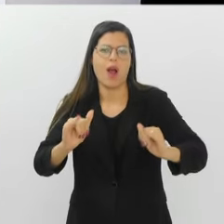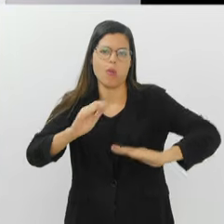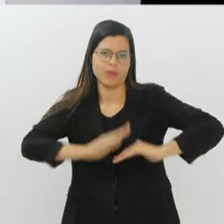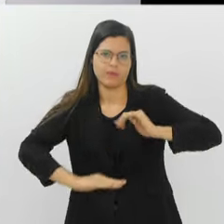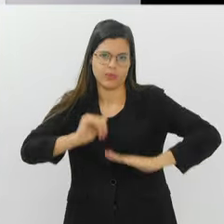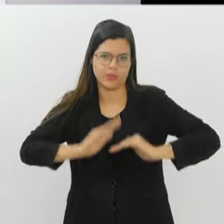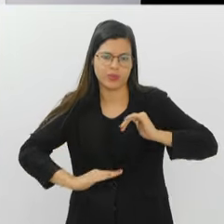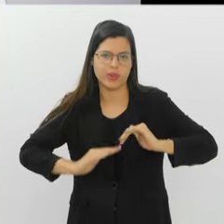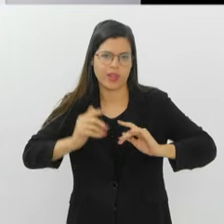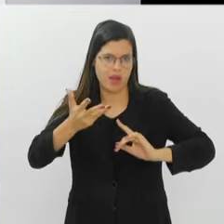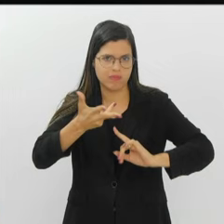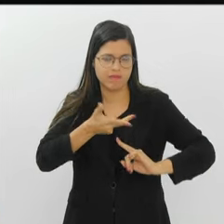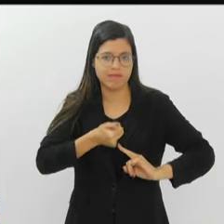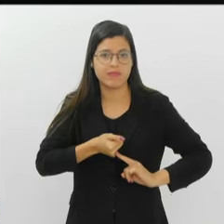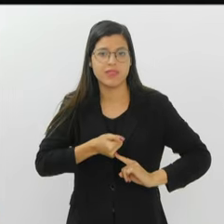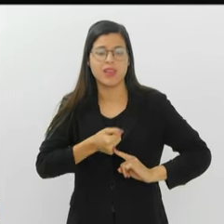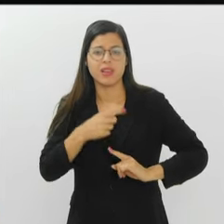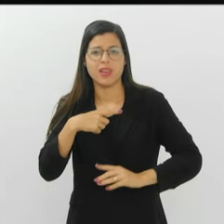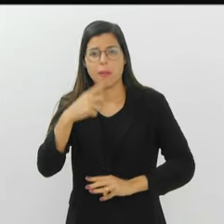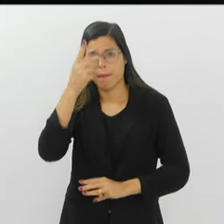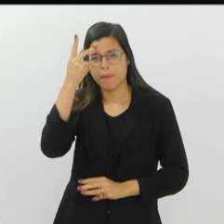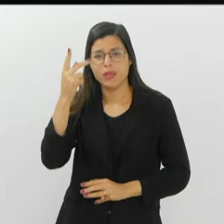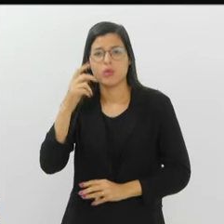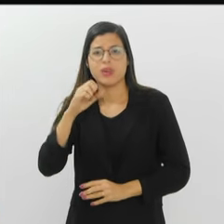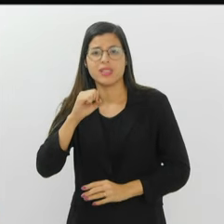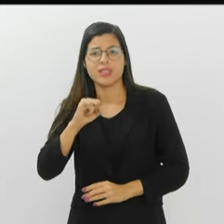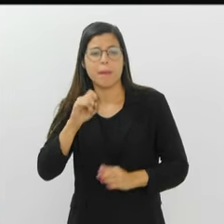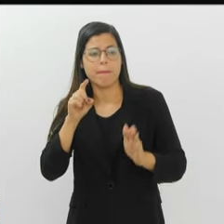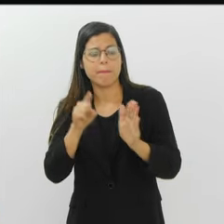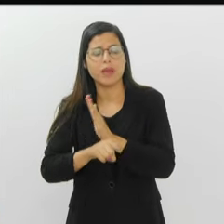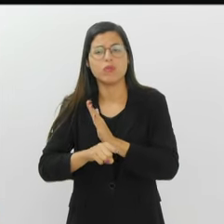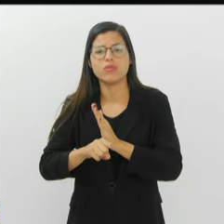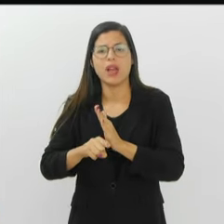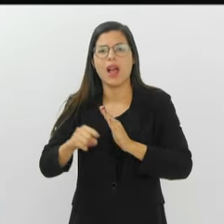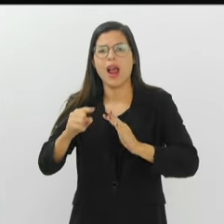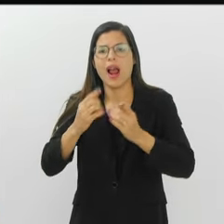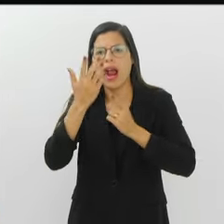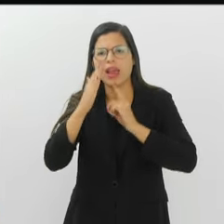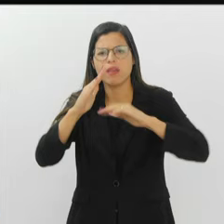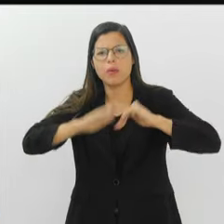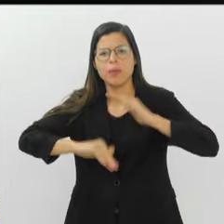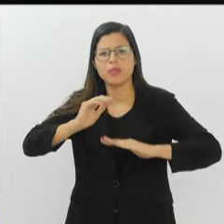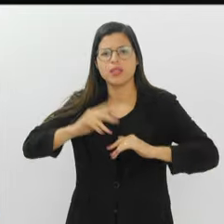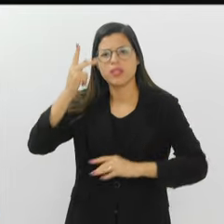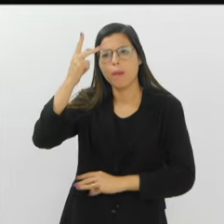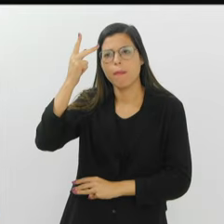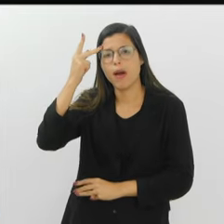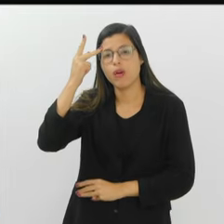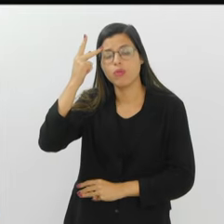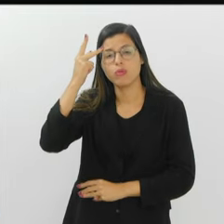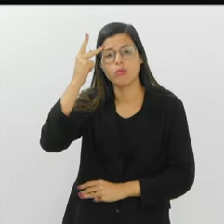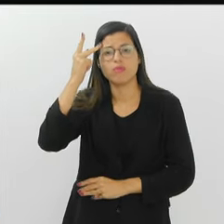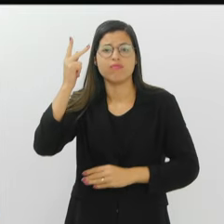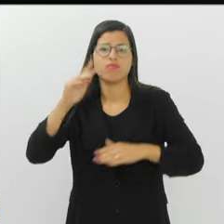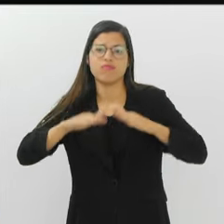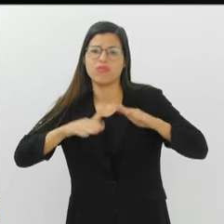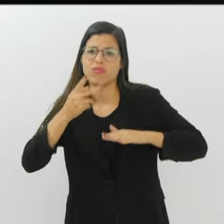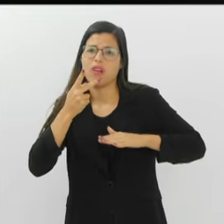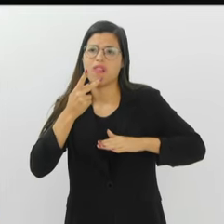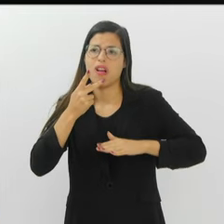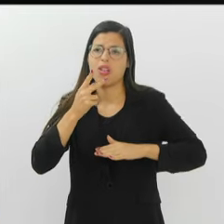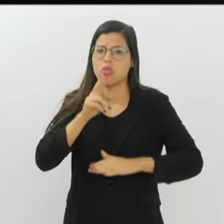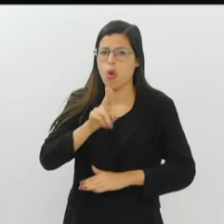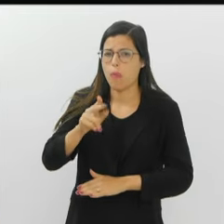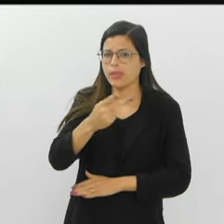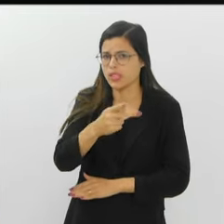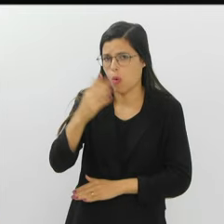Entendeu? Eu acho que tem muita gente que você pergunta, quem são os carnavalistas de São Paulo? Aqui no Rio, gente apaixonada por carnaval. Eles vão talvez dizer o